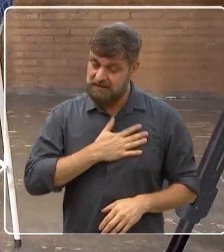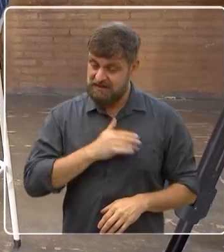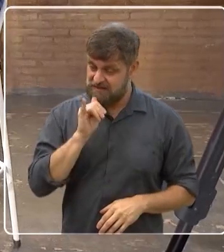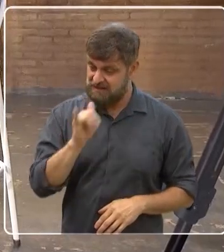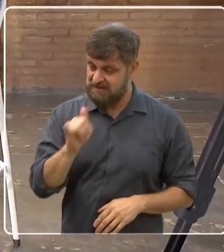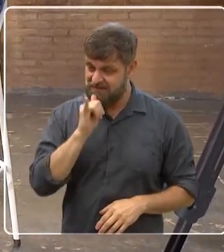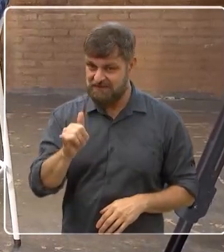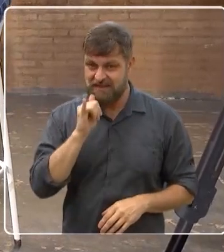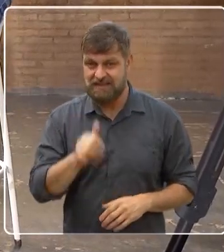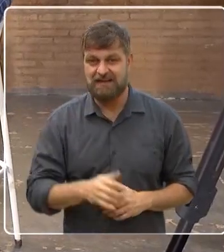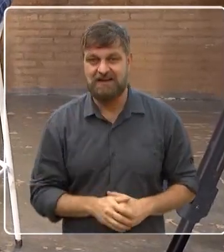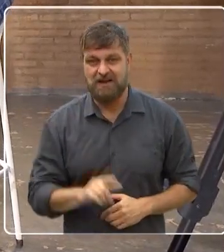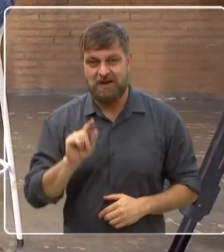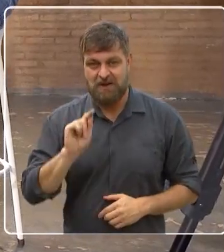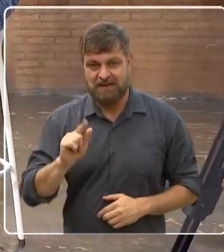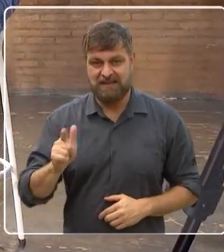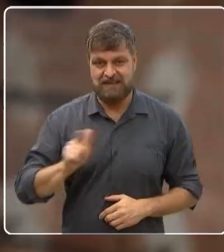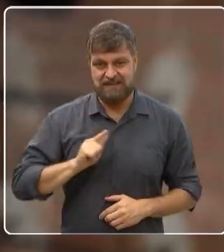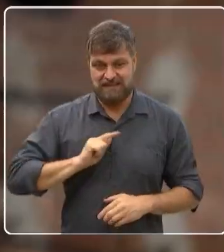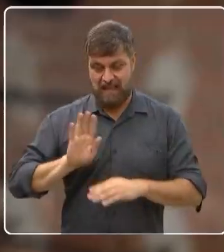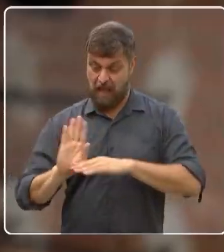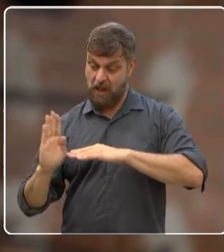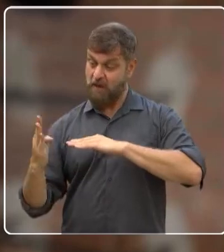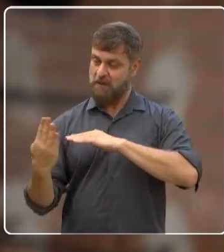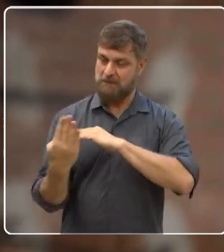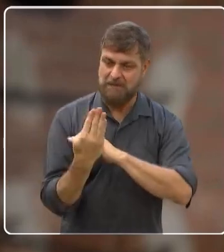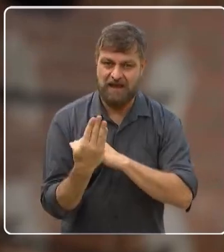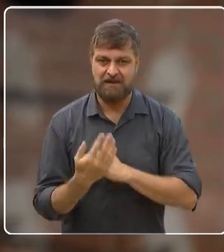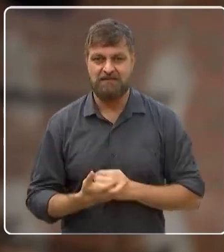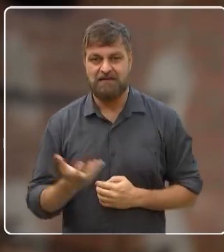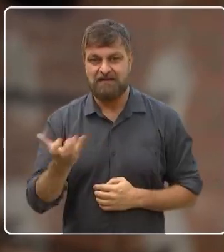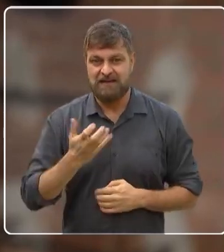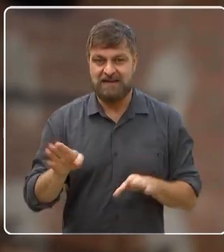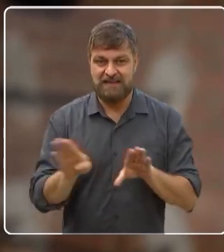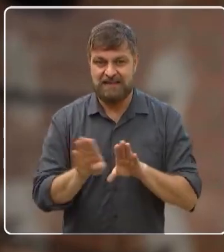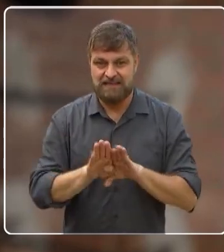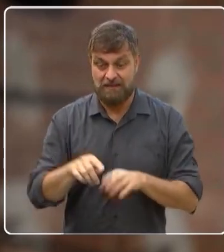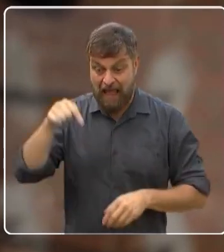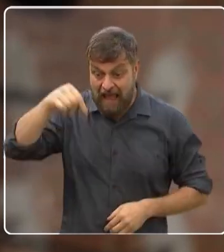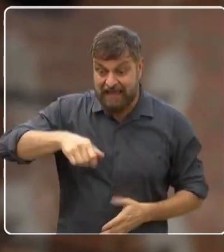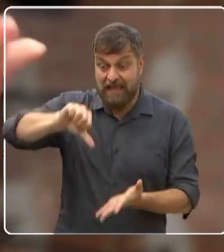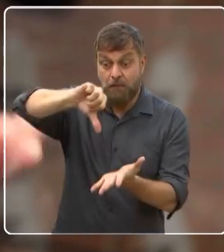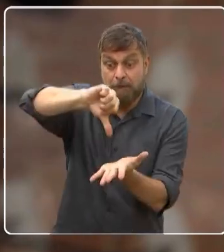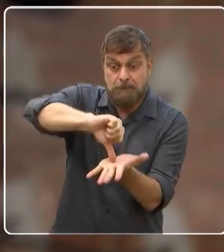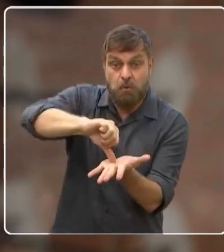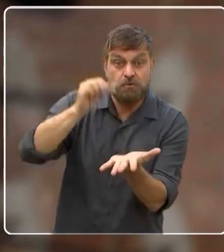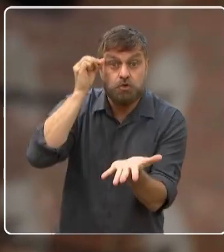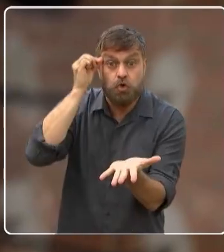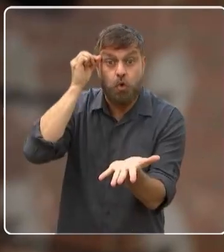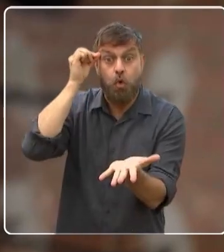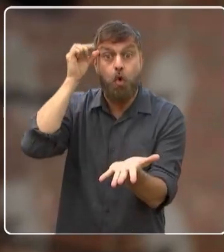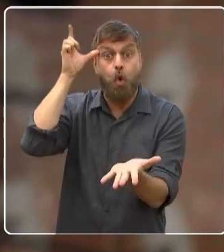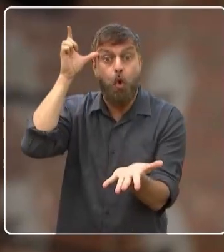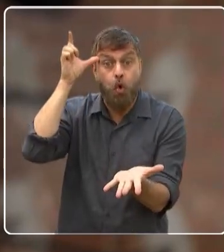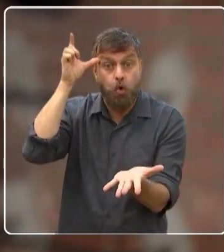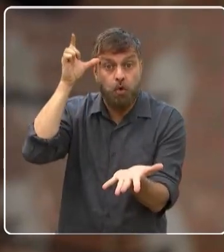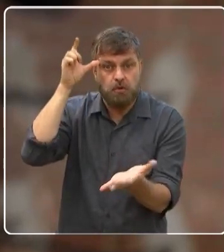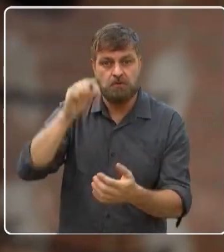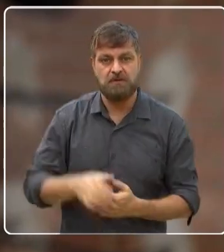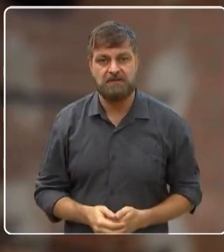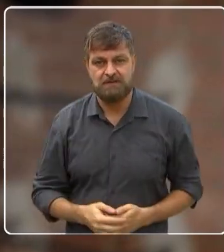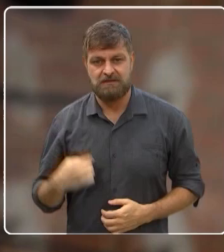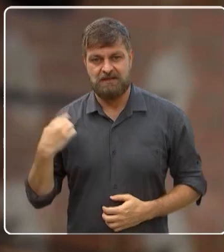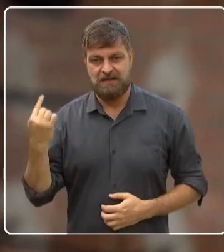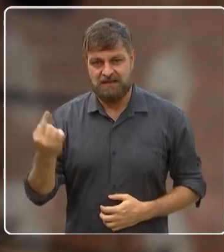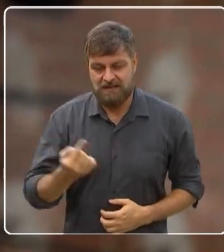você... Pois não, Beth. Porque você falou do bairro. Então eu gostaria de falar pra você do ponto de cultura, que nós somos ponto de cultura. Então